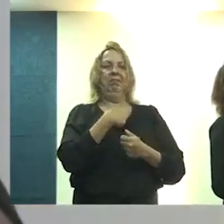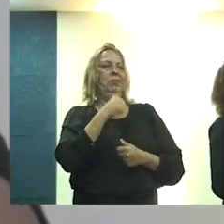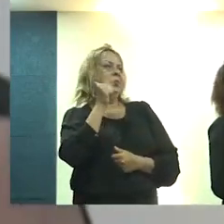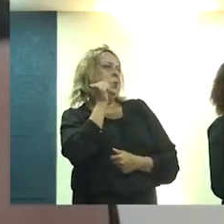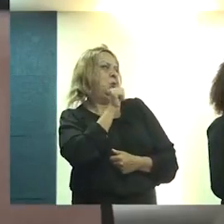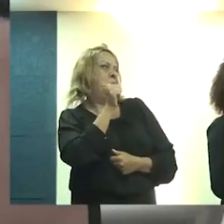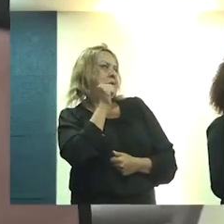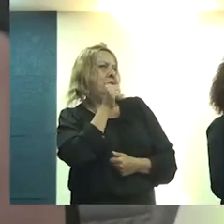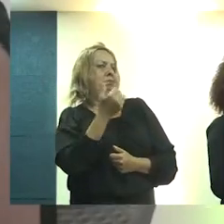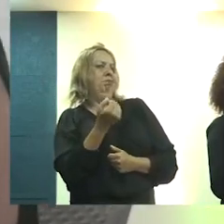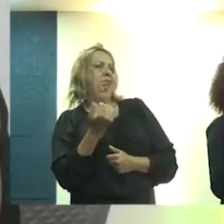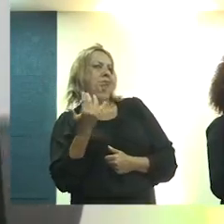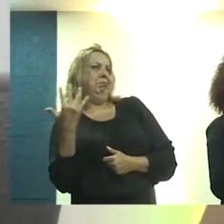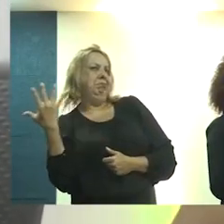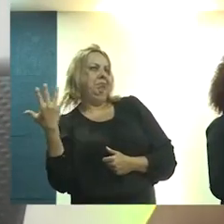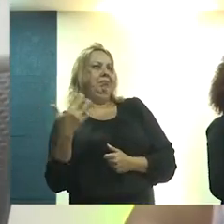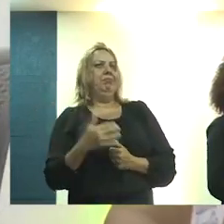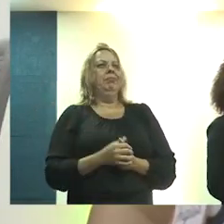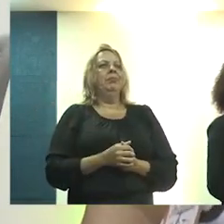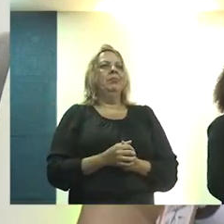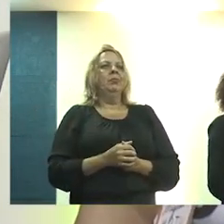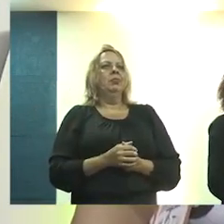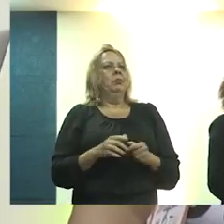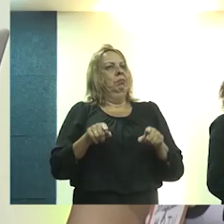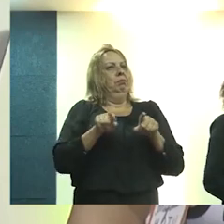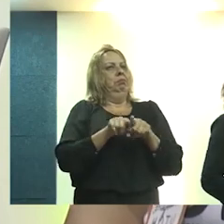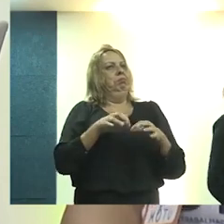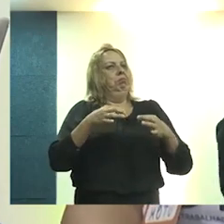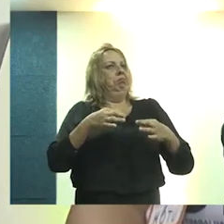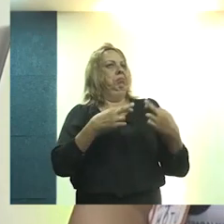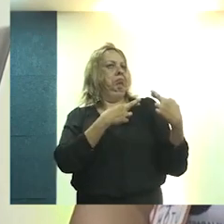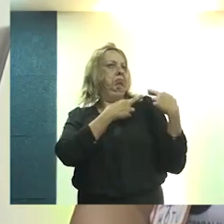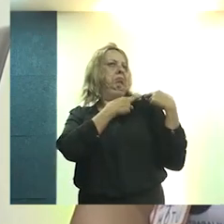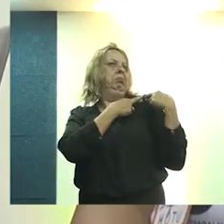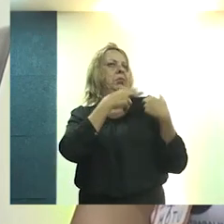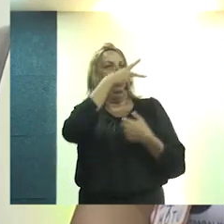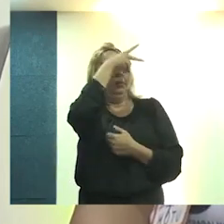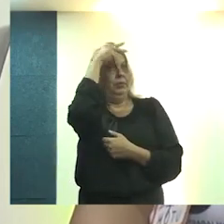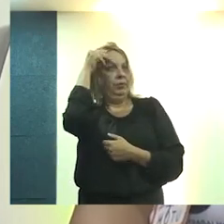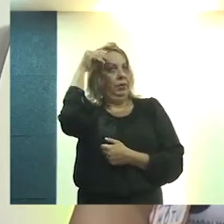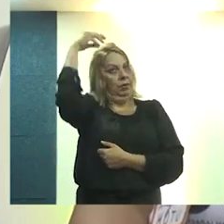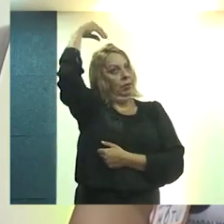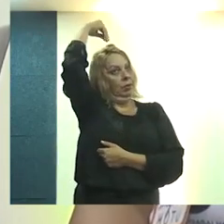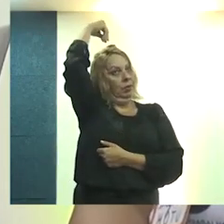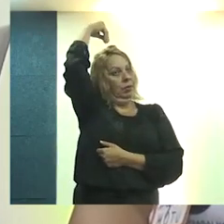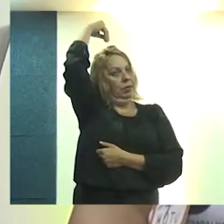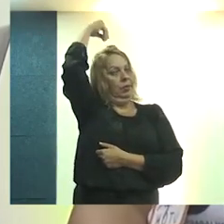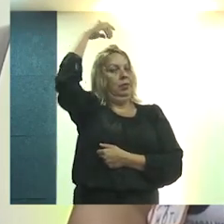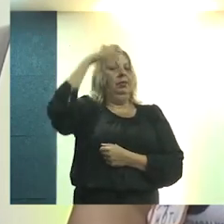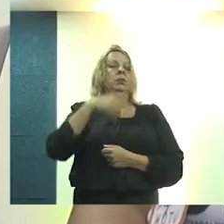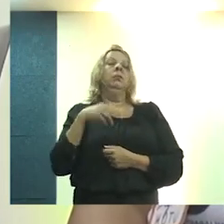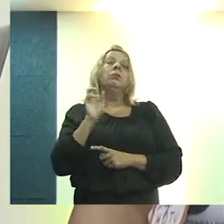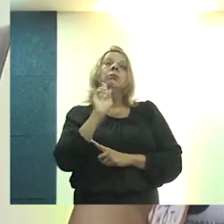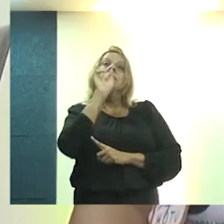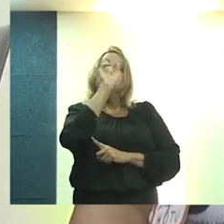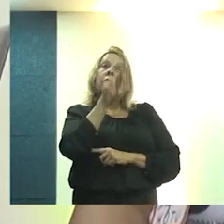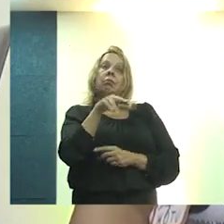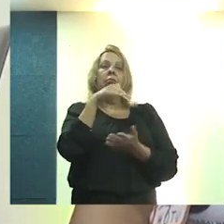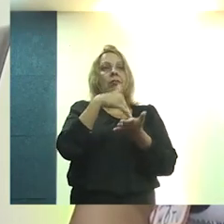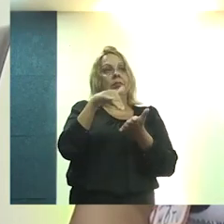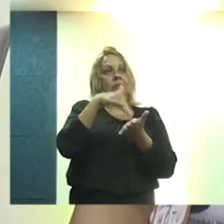mulheres, e as autoridades presentes, o prefeito São Cristóvão, o representante